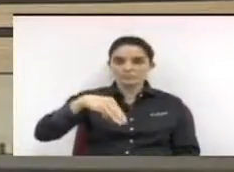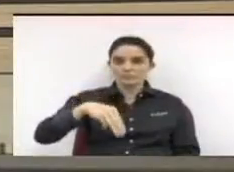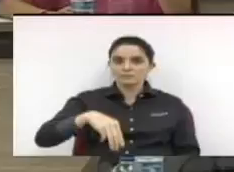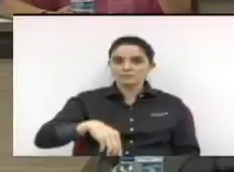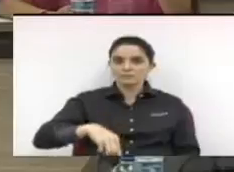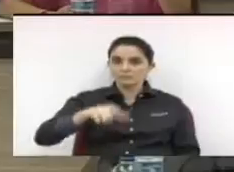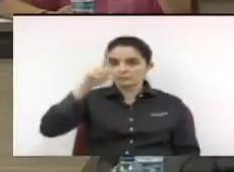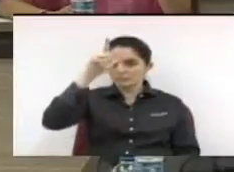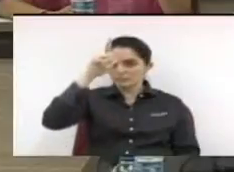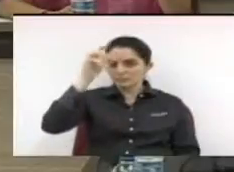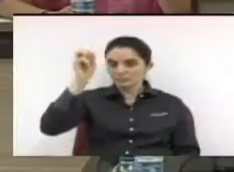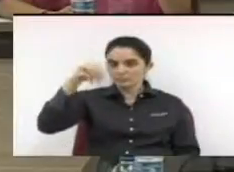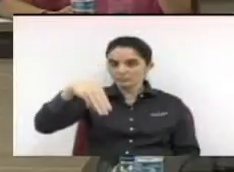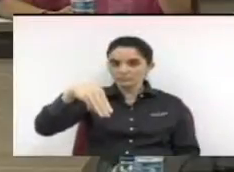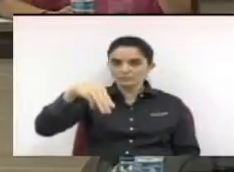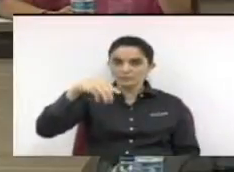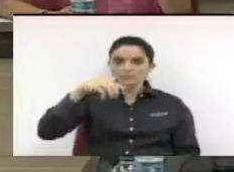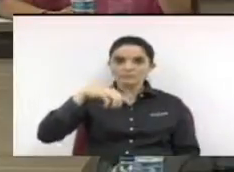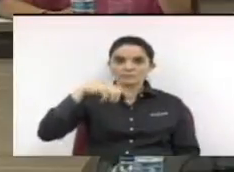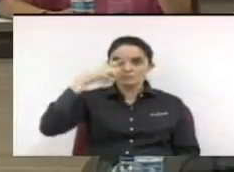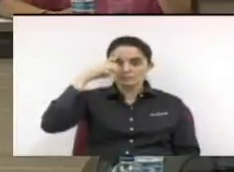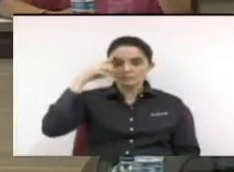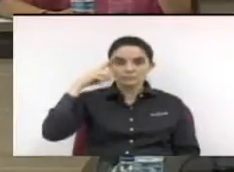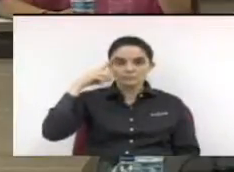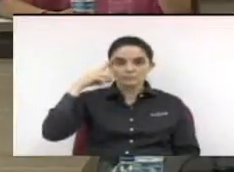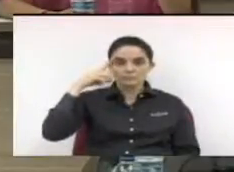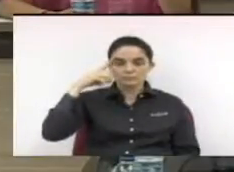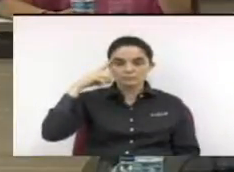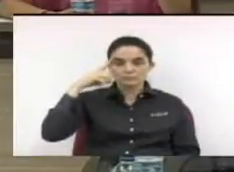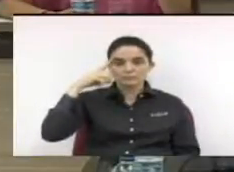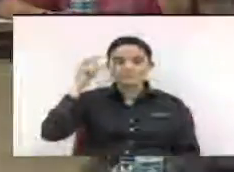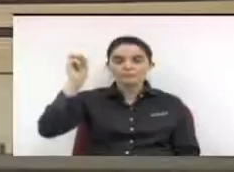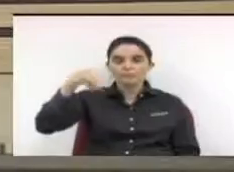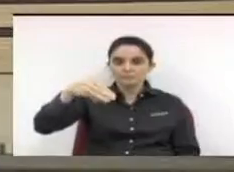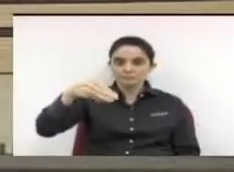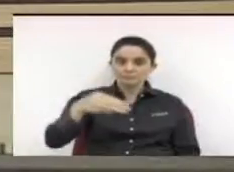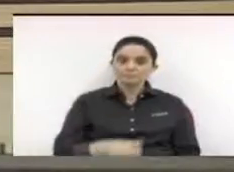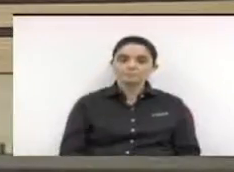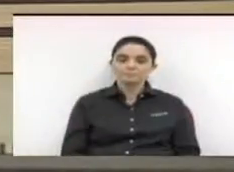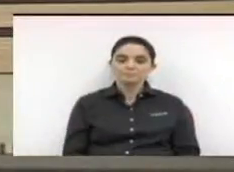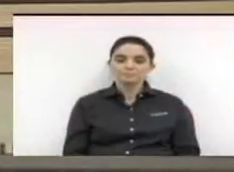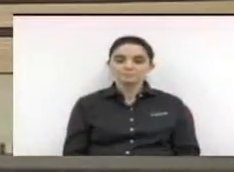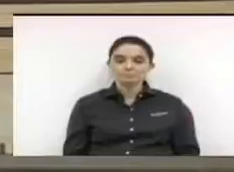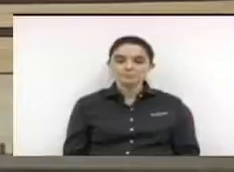Sidney Pascotto sim Wilson Nunes Serqueira sim